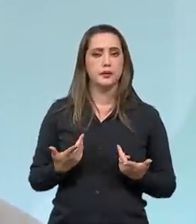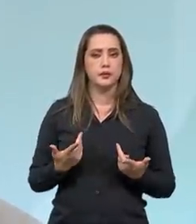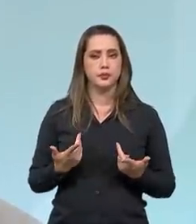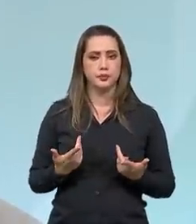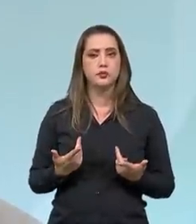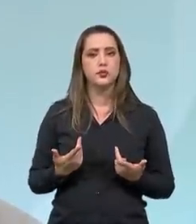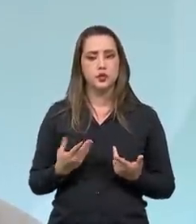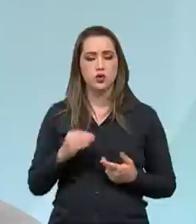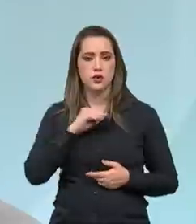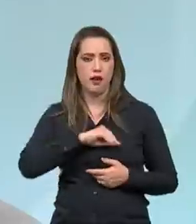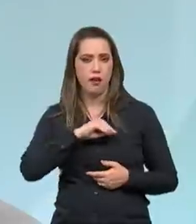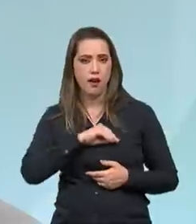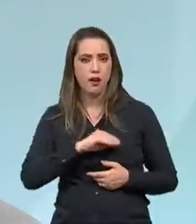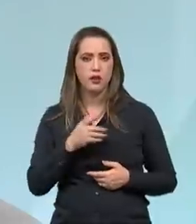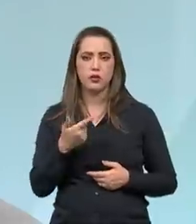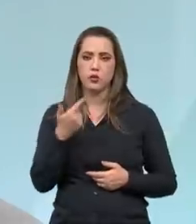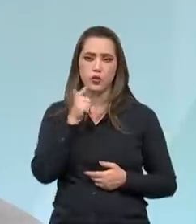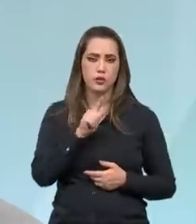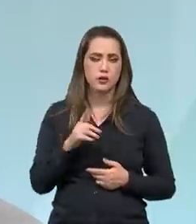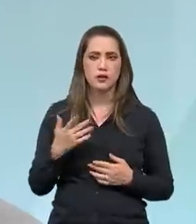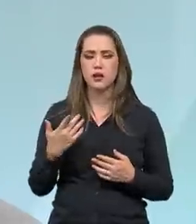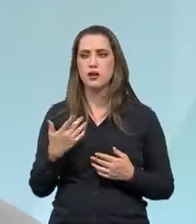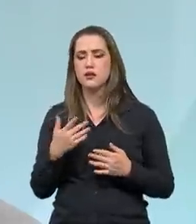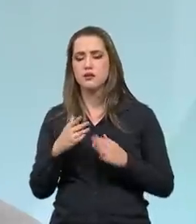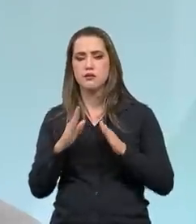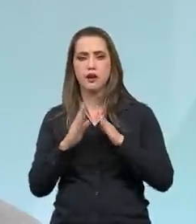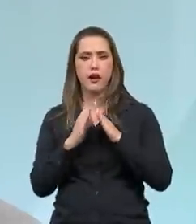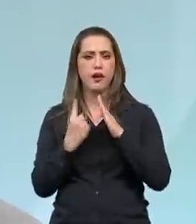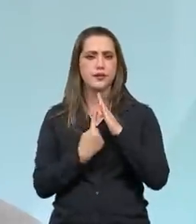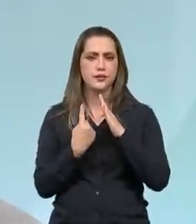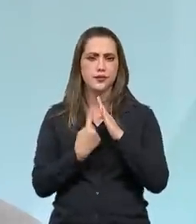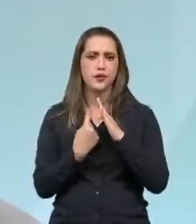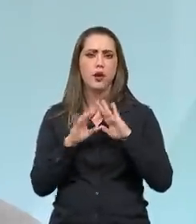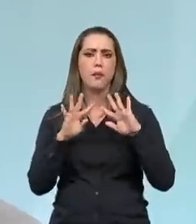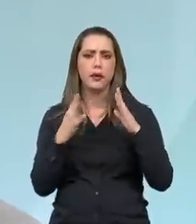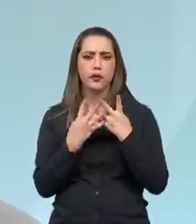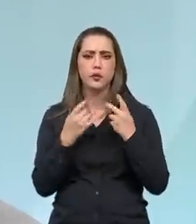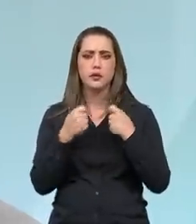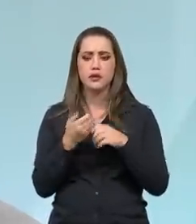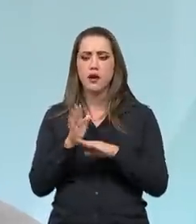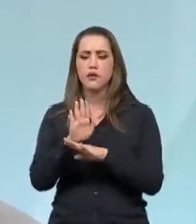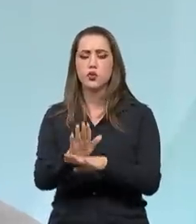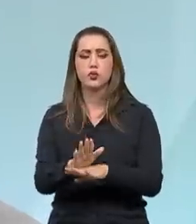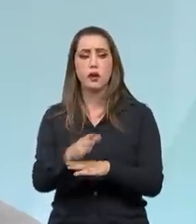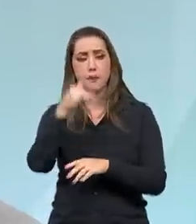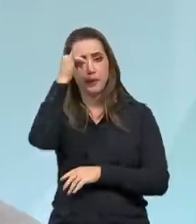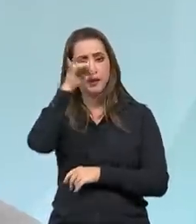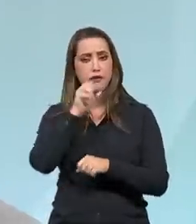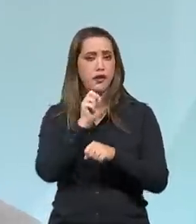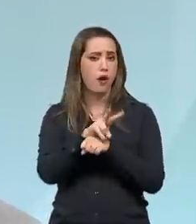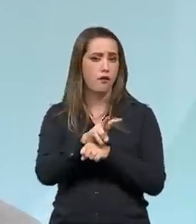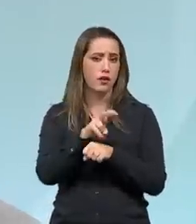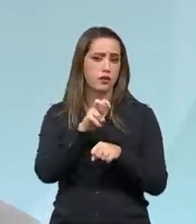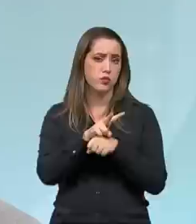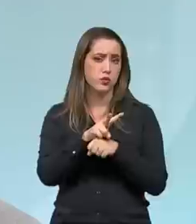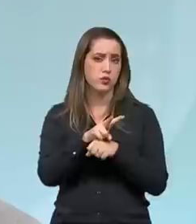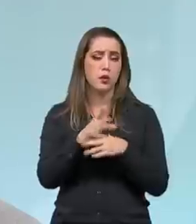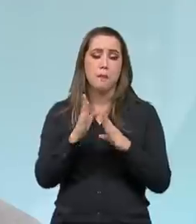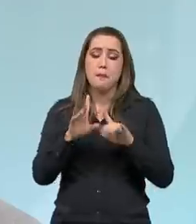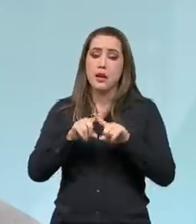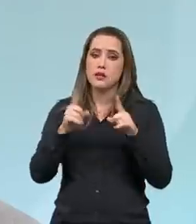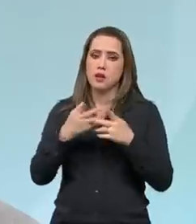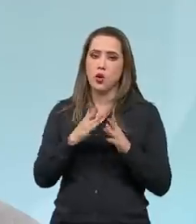pessoas pudessem até mesmo combater a questão do vírus. Mas, no segundo momento, você tem que colocar o pé no freio,